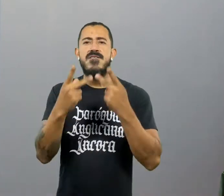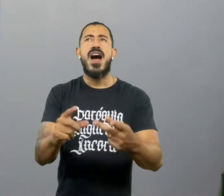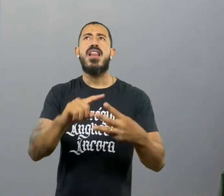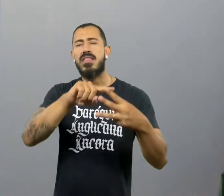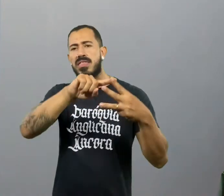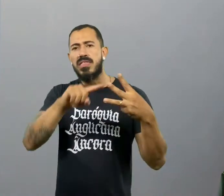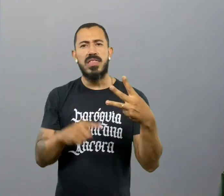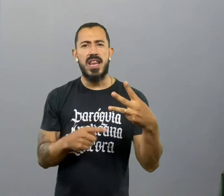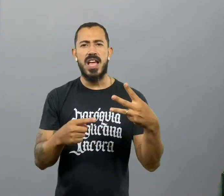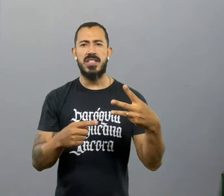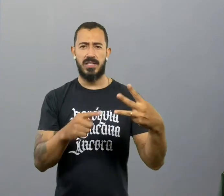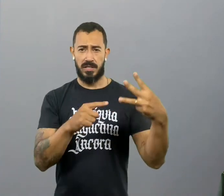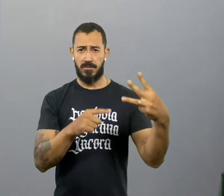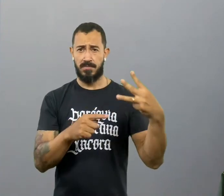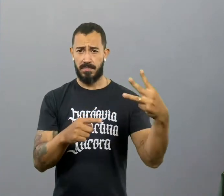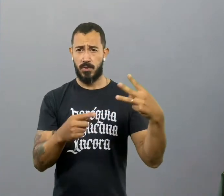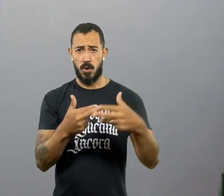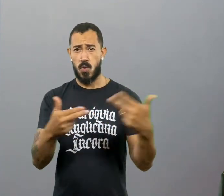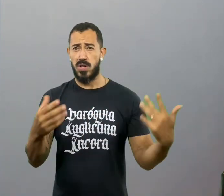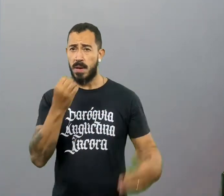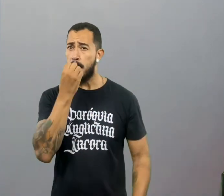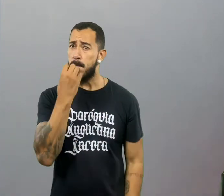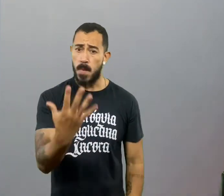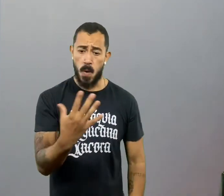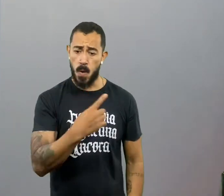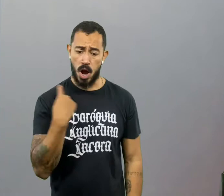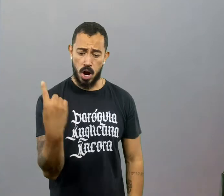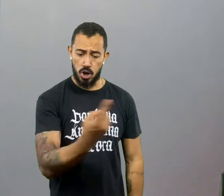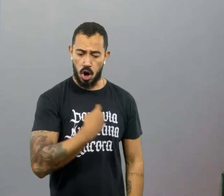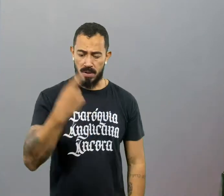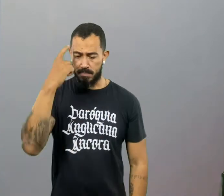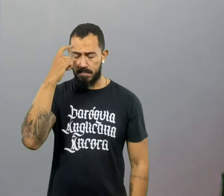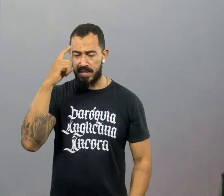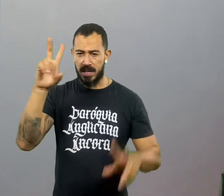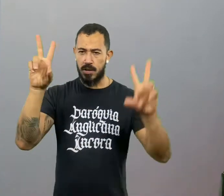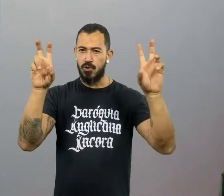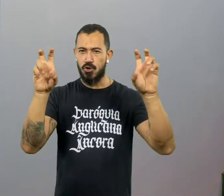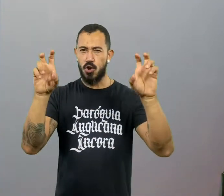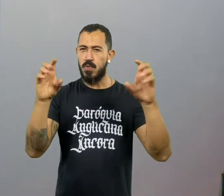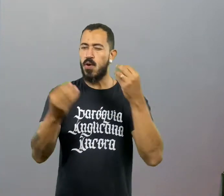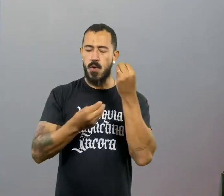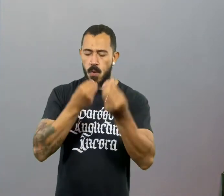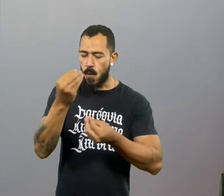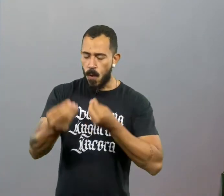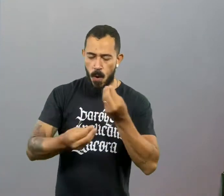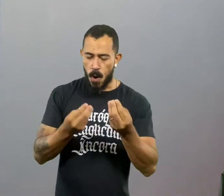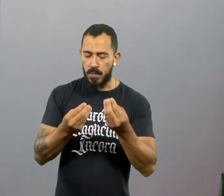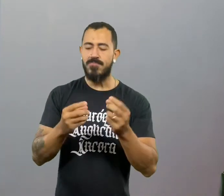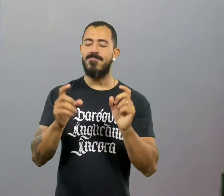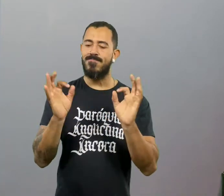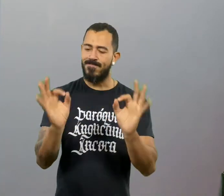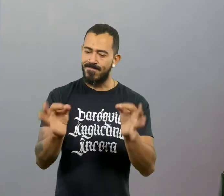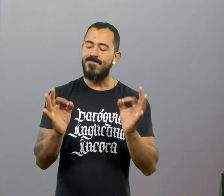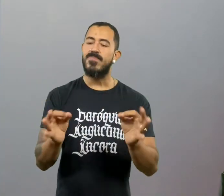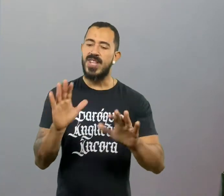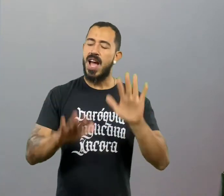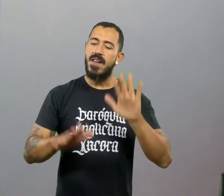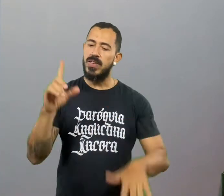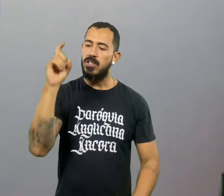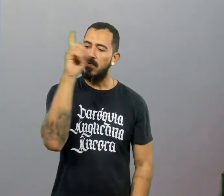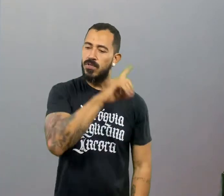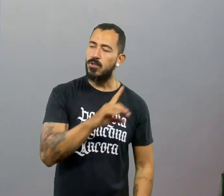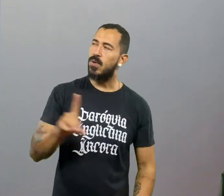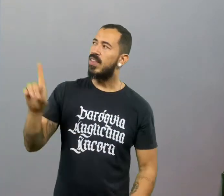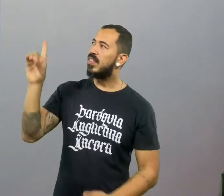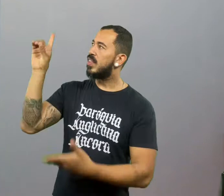coisas boas que aconteceram hoje. A gente vai analisar o nosso dia e perceber que mesmo nos dias mais difíceis Deus fez coisas boas para